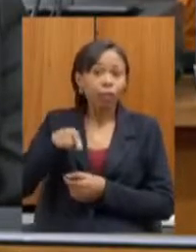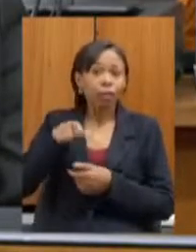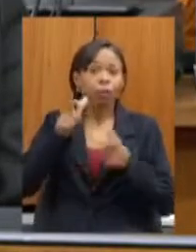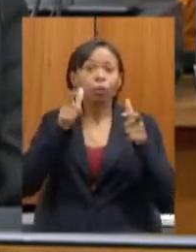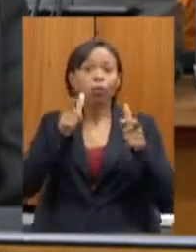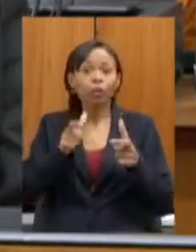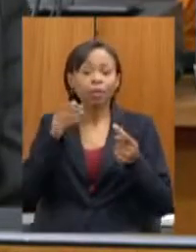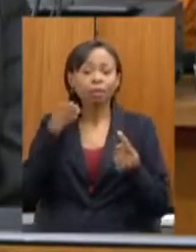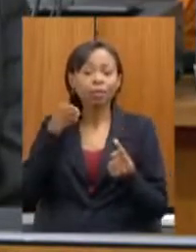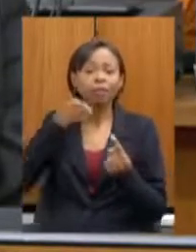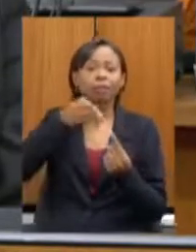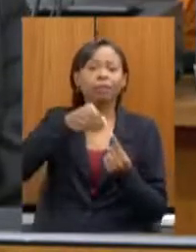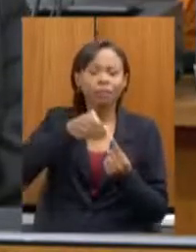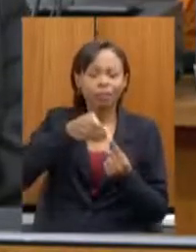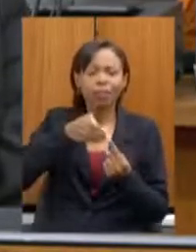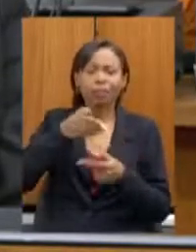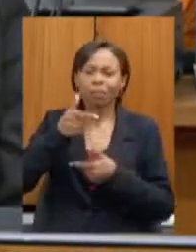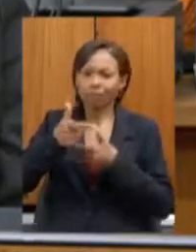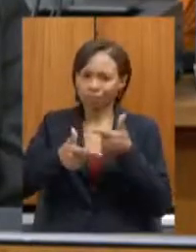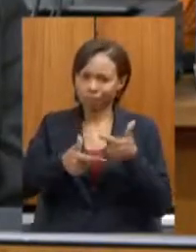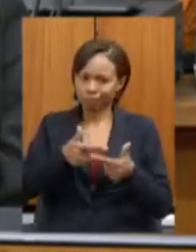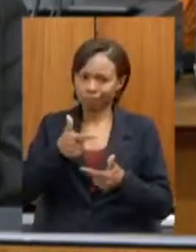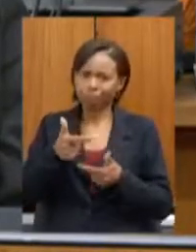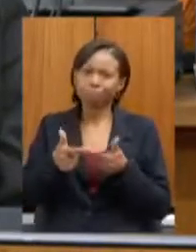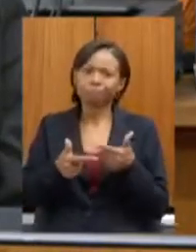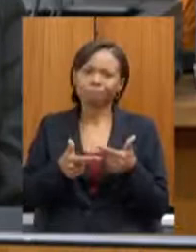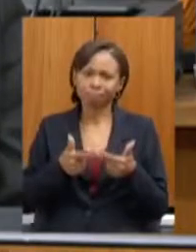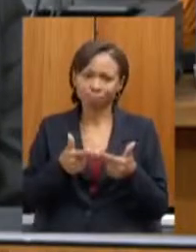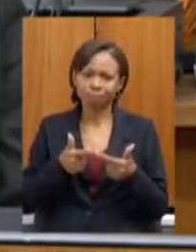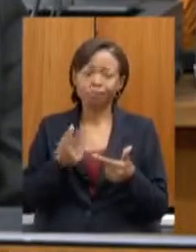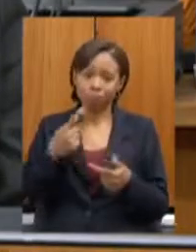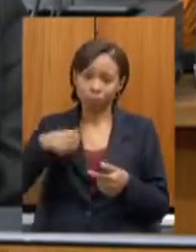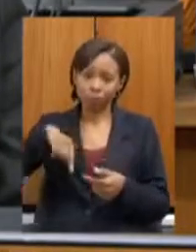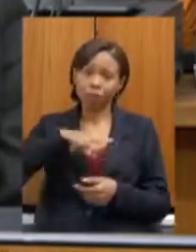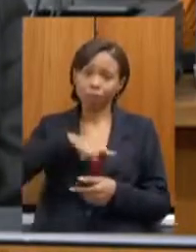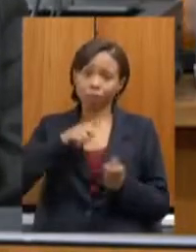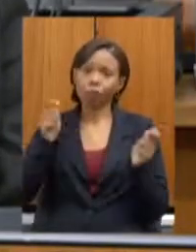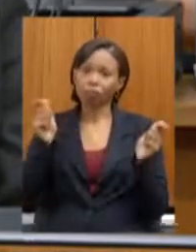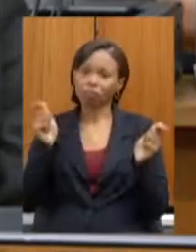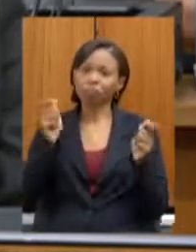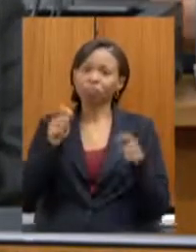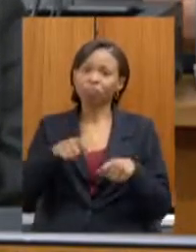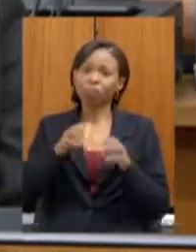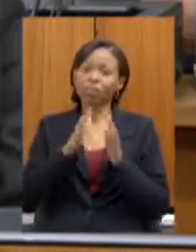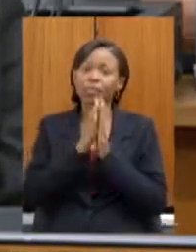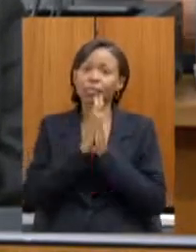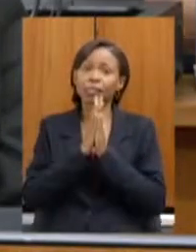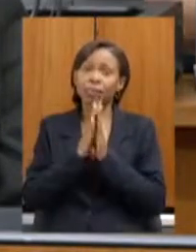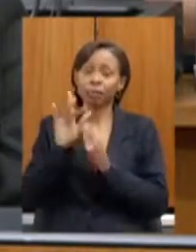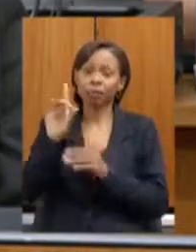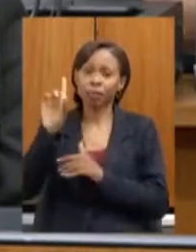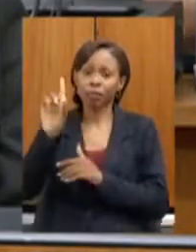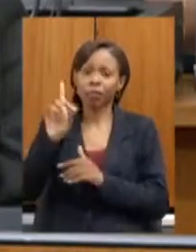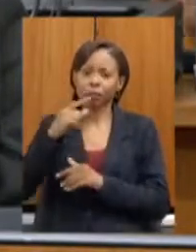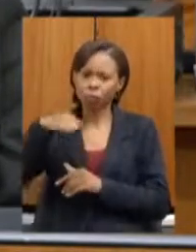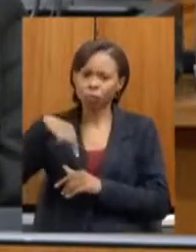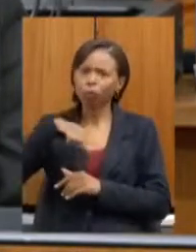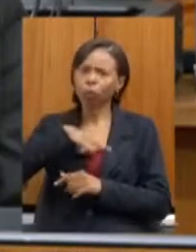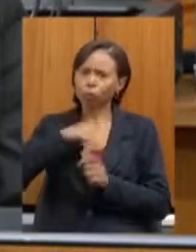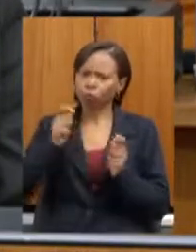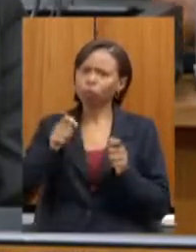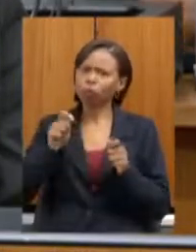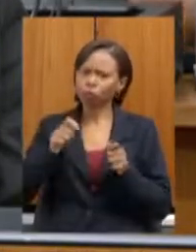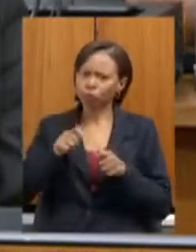e que nós teremos condições, se Deus quiser, de colocar tudo